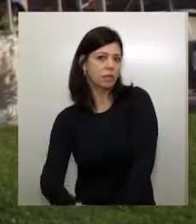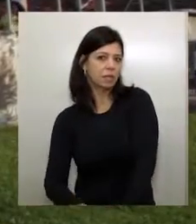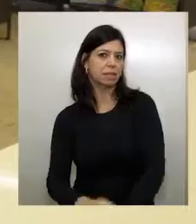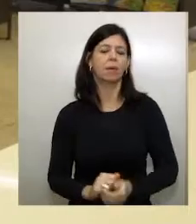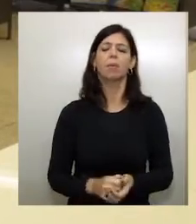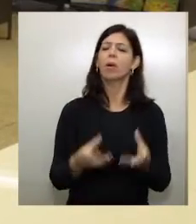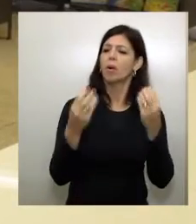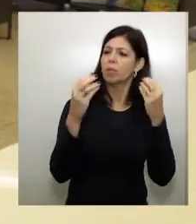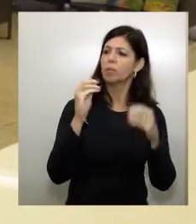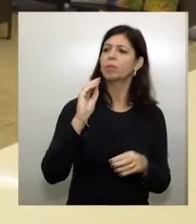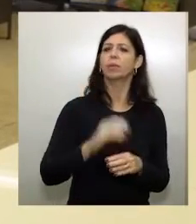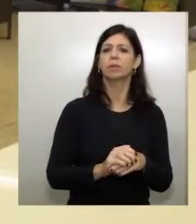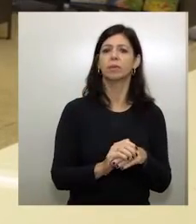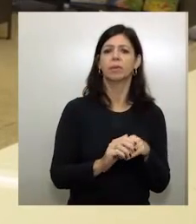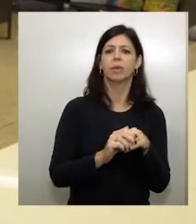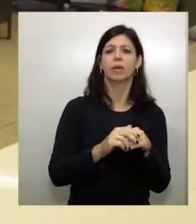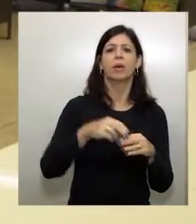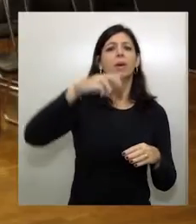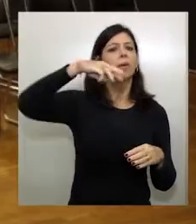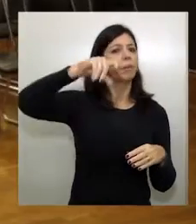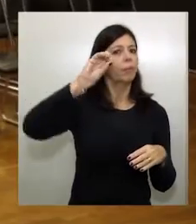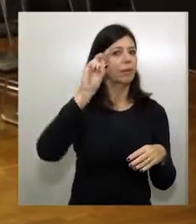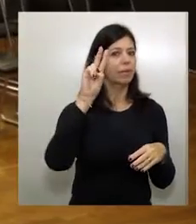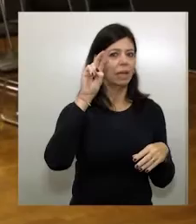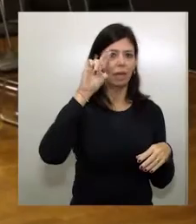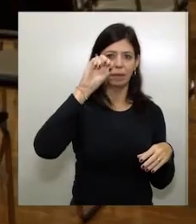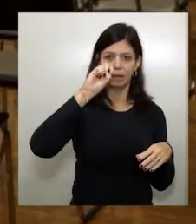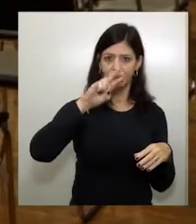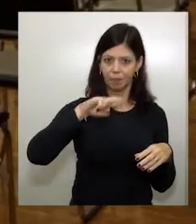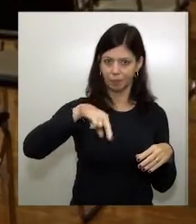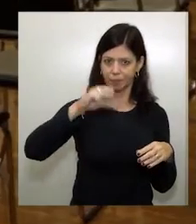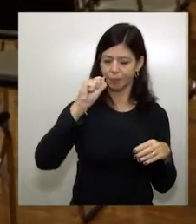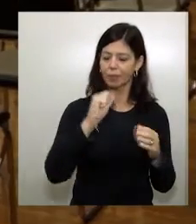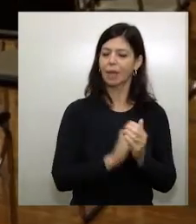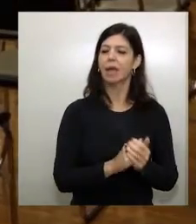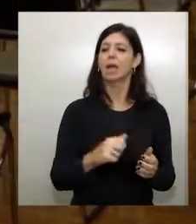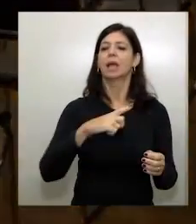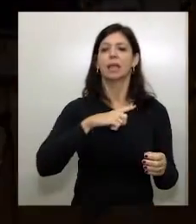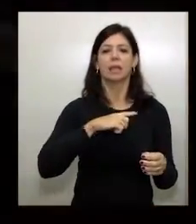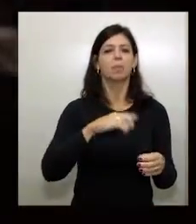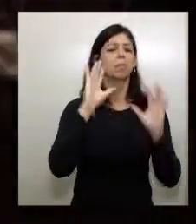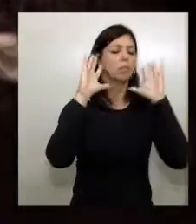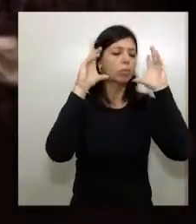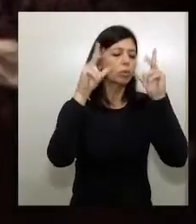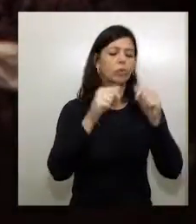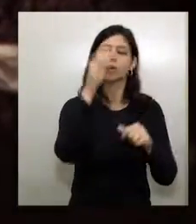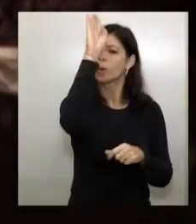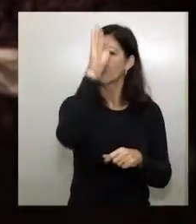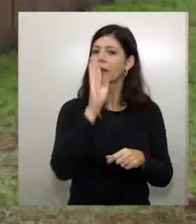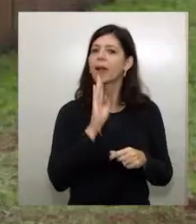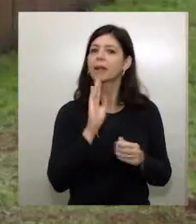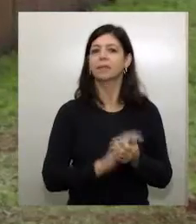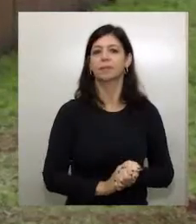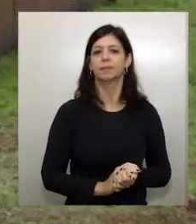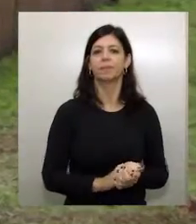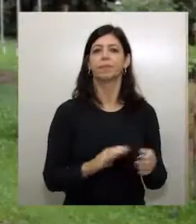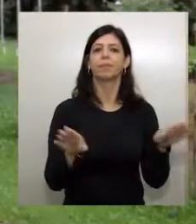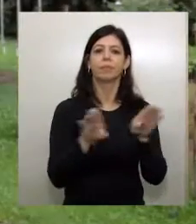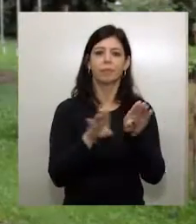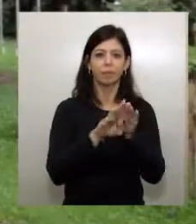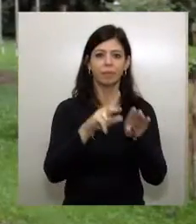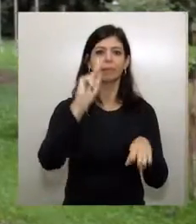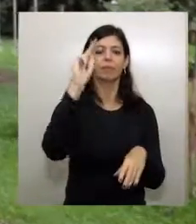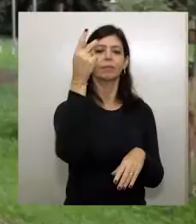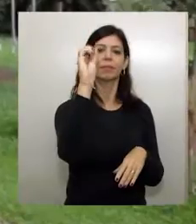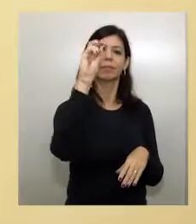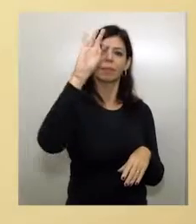e educação, com instalações modernas e uma programação variada e gratuita. Sustentabilidade dá o tom no Horto